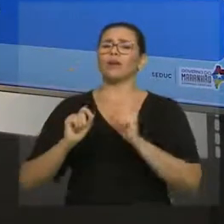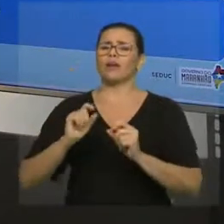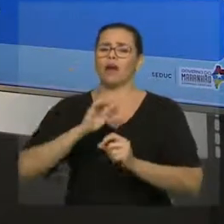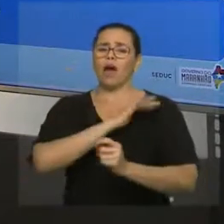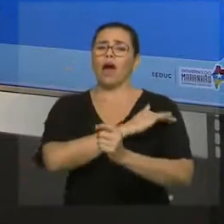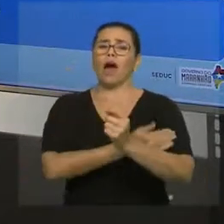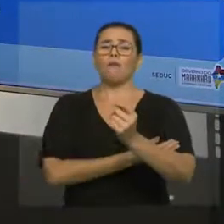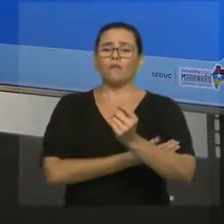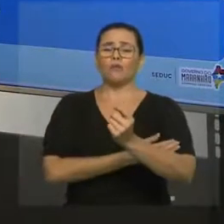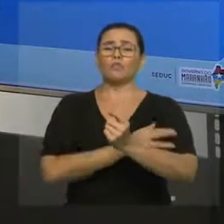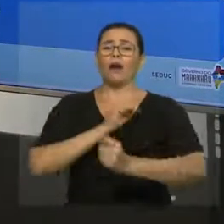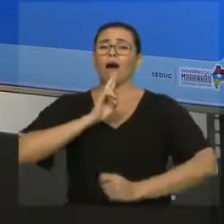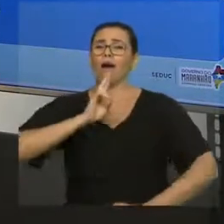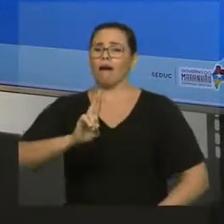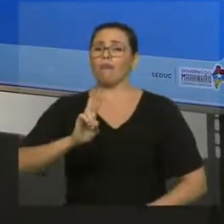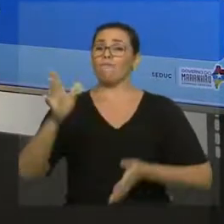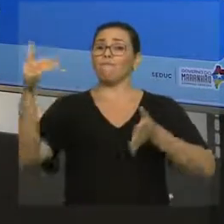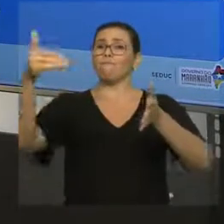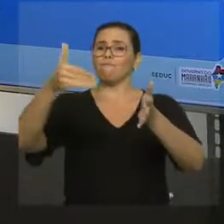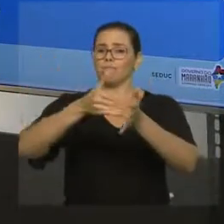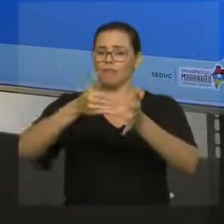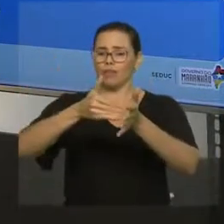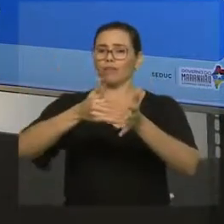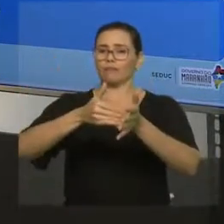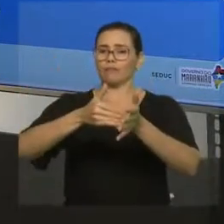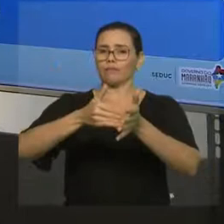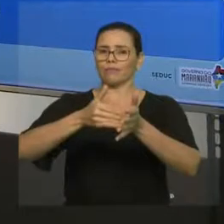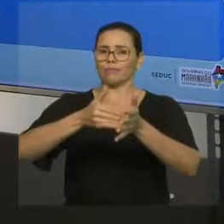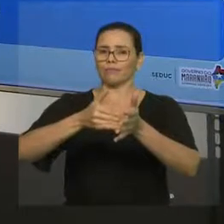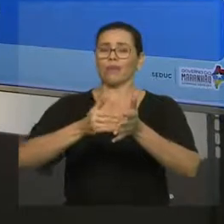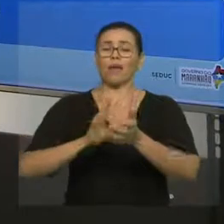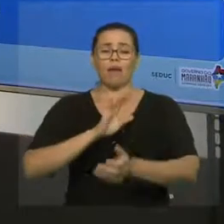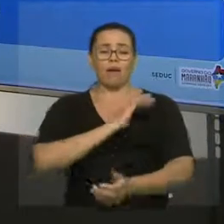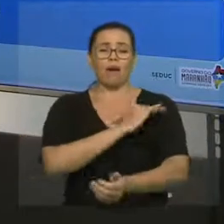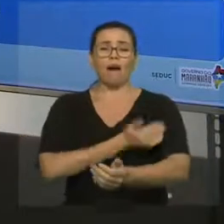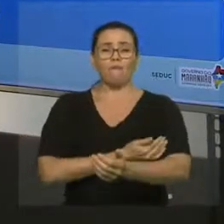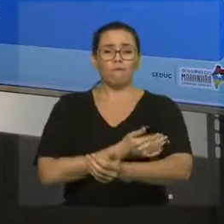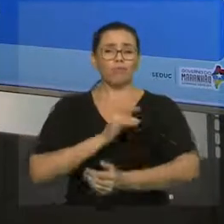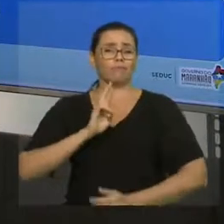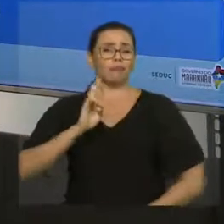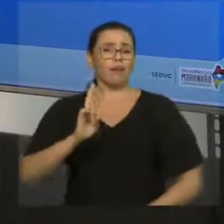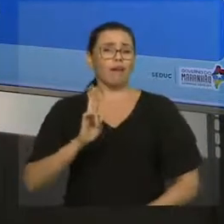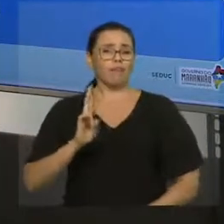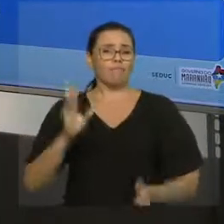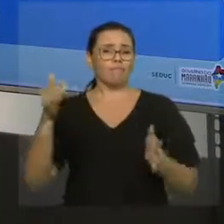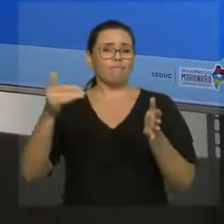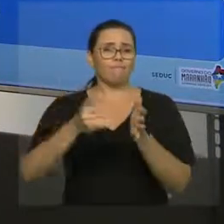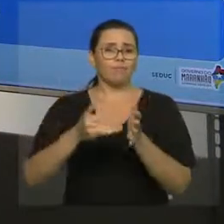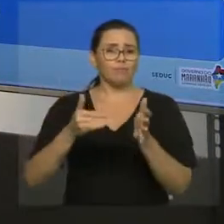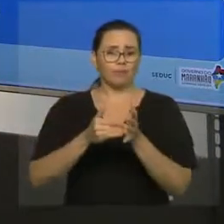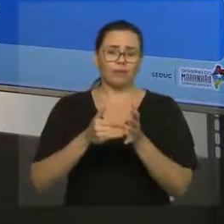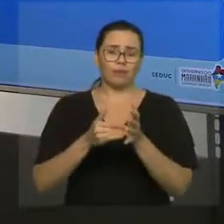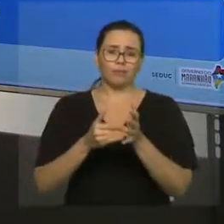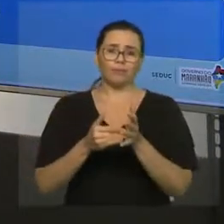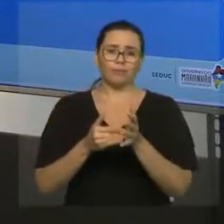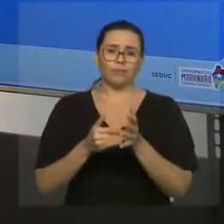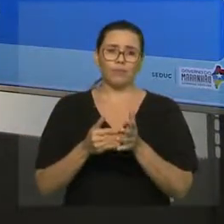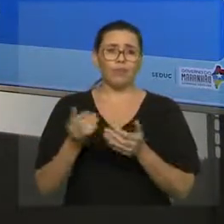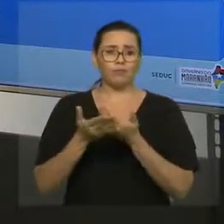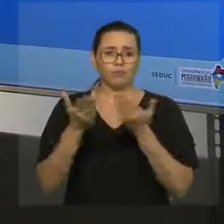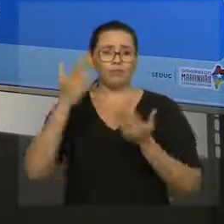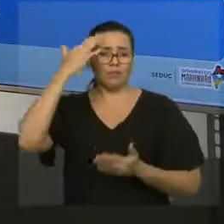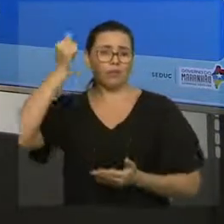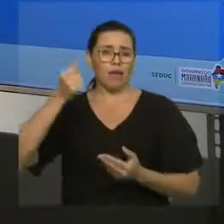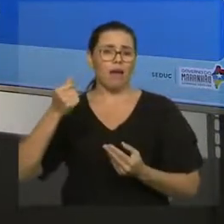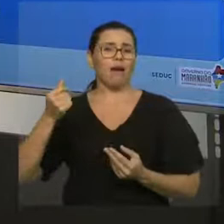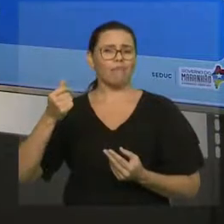forças surgindo. Ok? E o mais importante, a resultante, que é vetor, assim como a aceleração também são grandezas vetoriais, elas